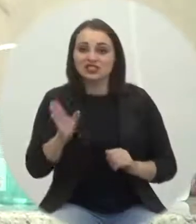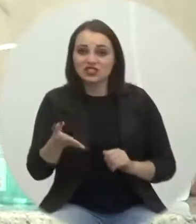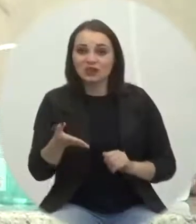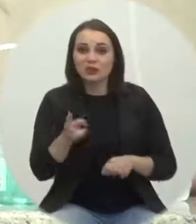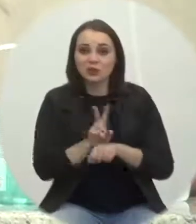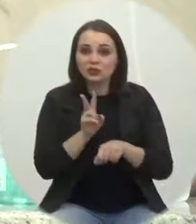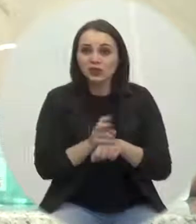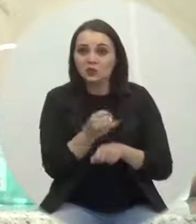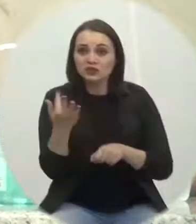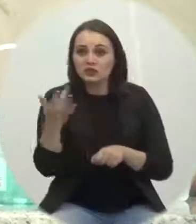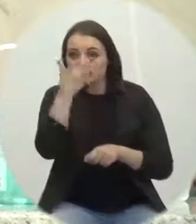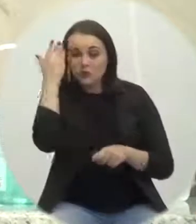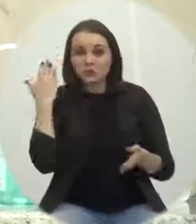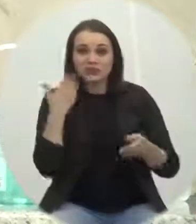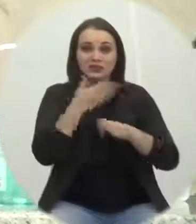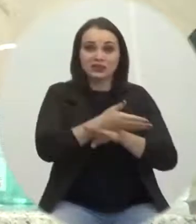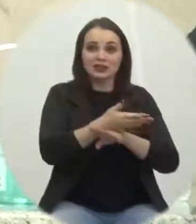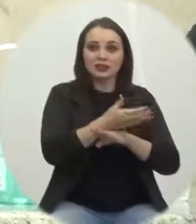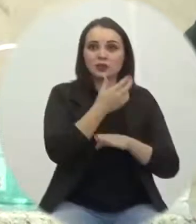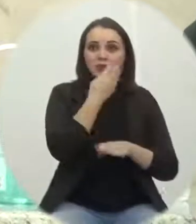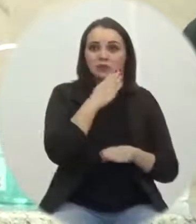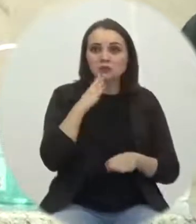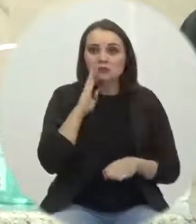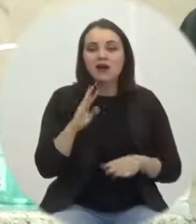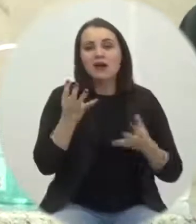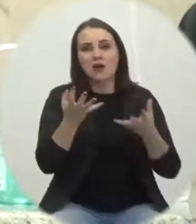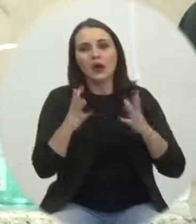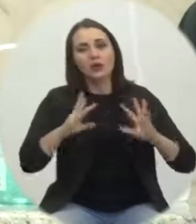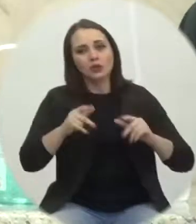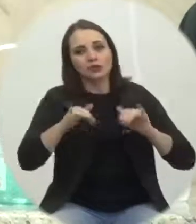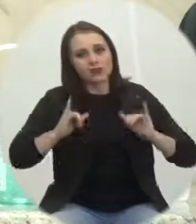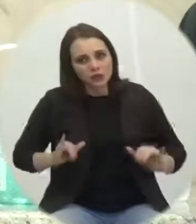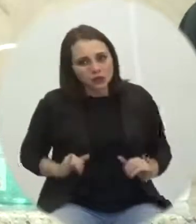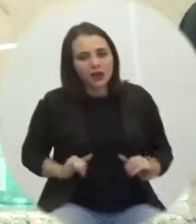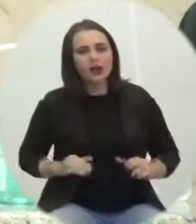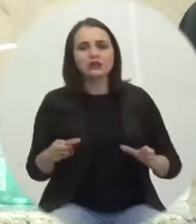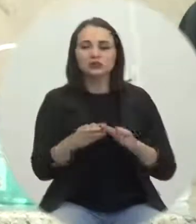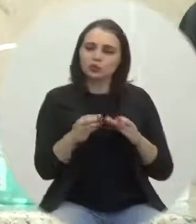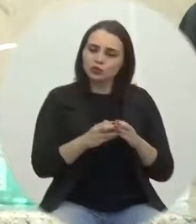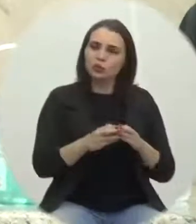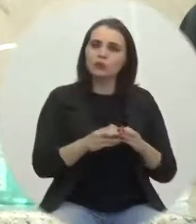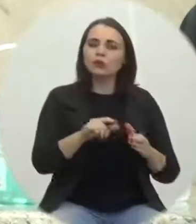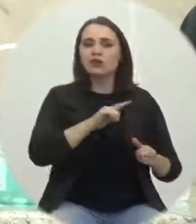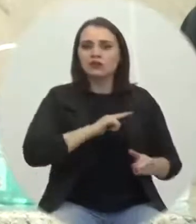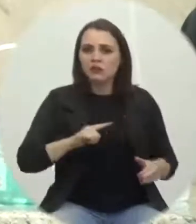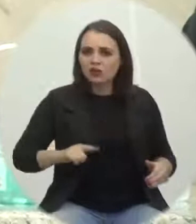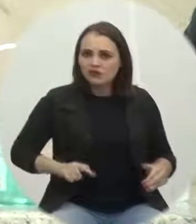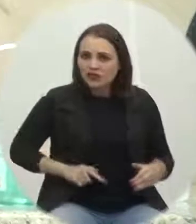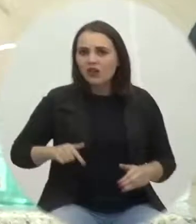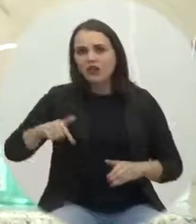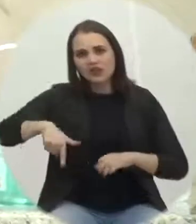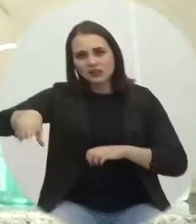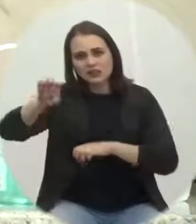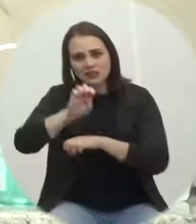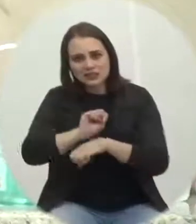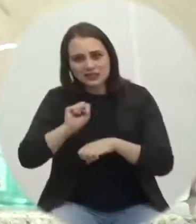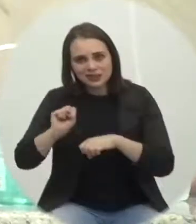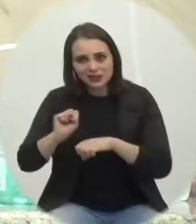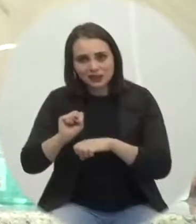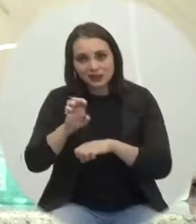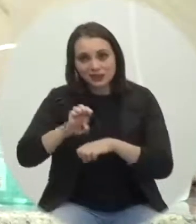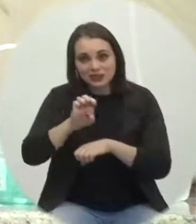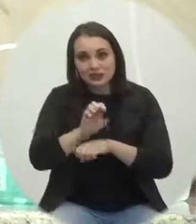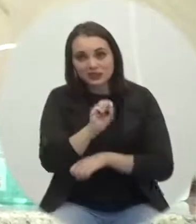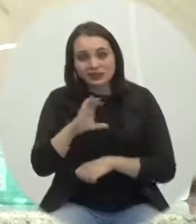Então, eu quero, com toda tranquilidade, que a equipe de governo, do governador de Estado, que tenha